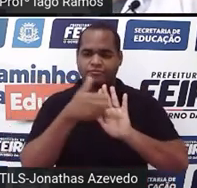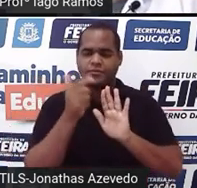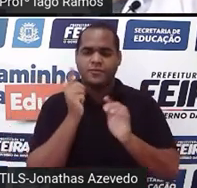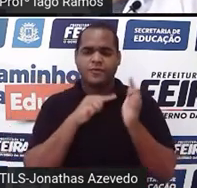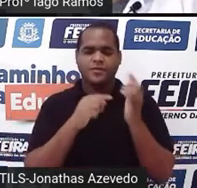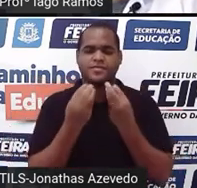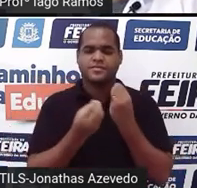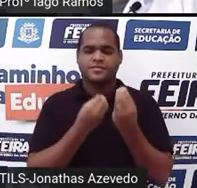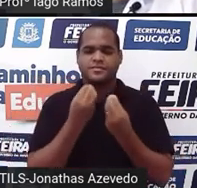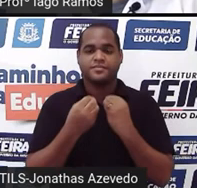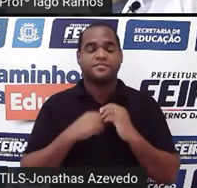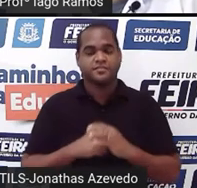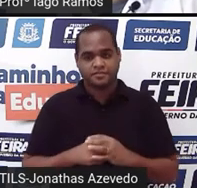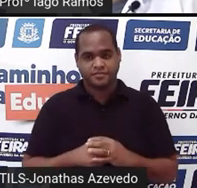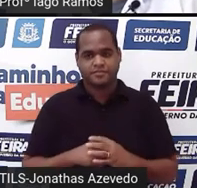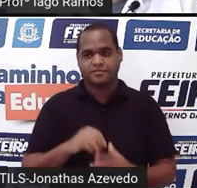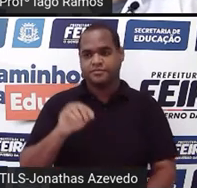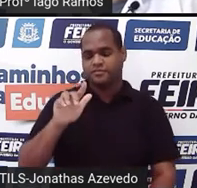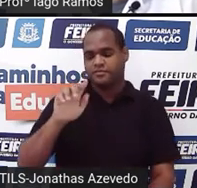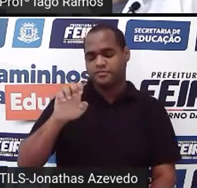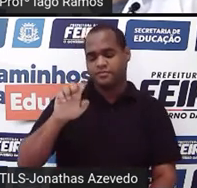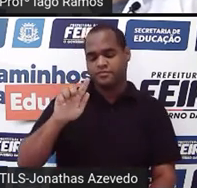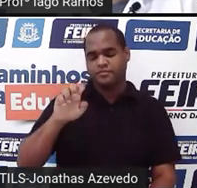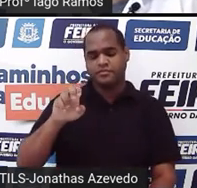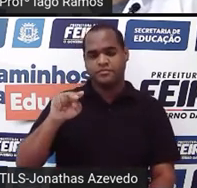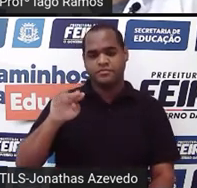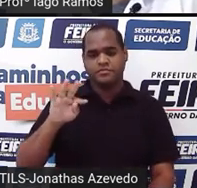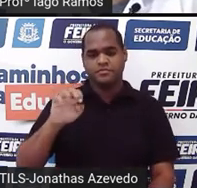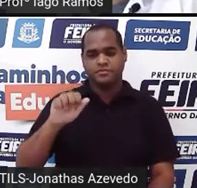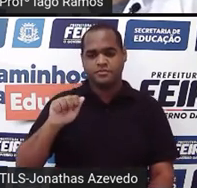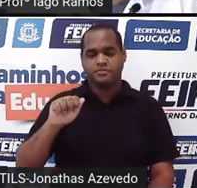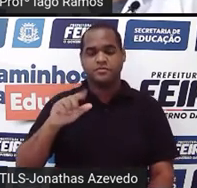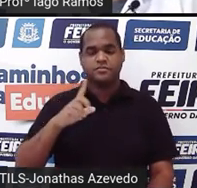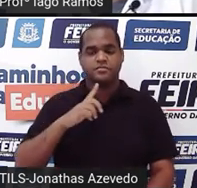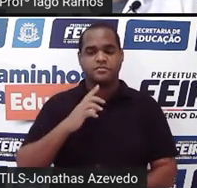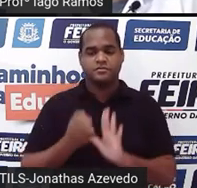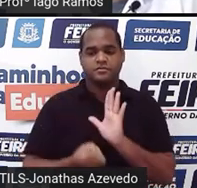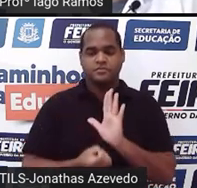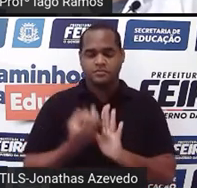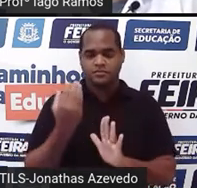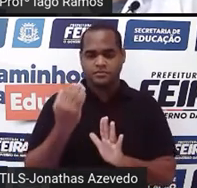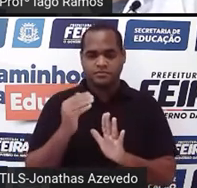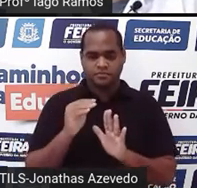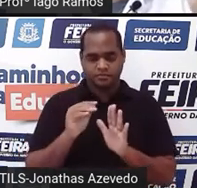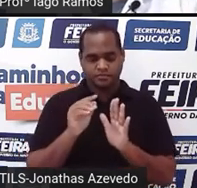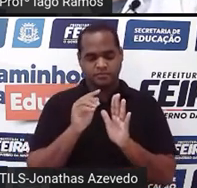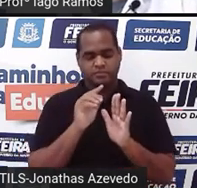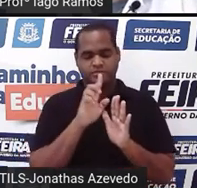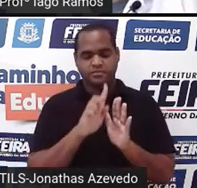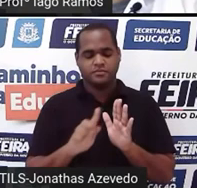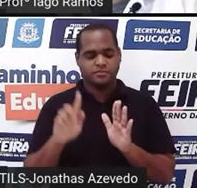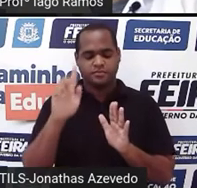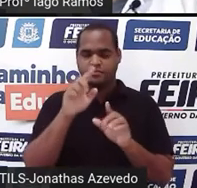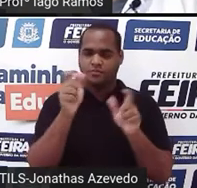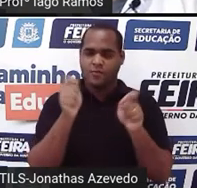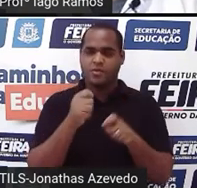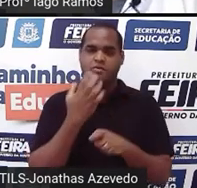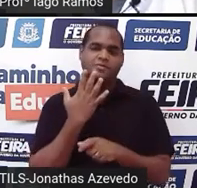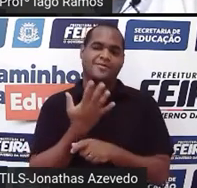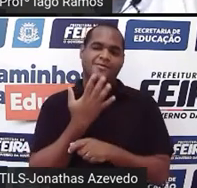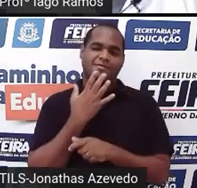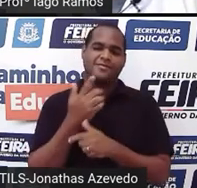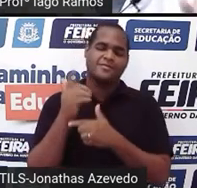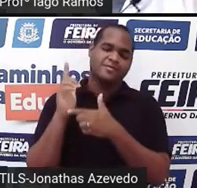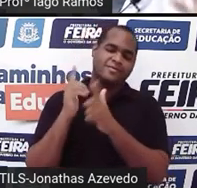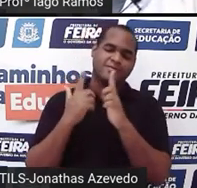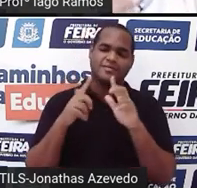e a legenda, isso geralmente aparece em gráficos onde a gente precisa usar mais de uma cor que